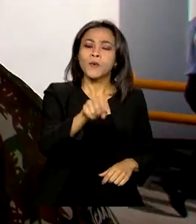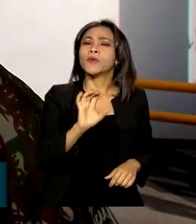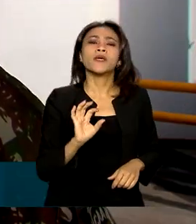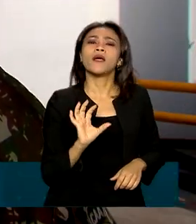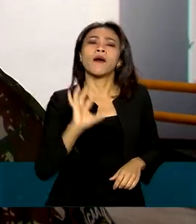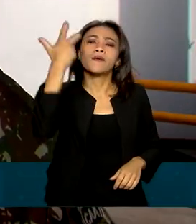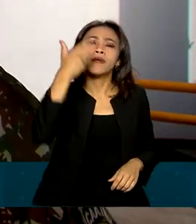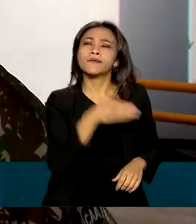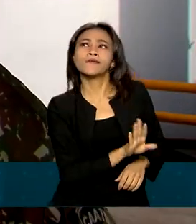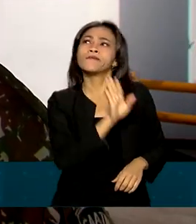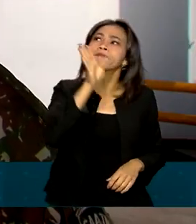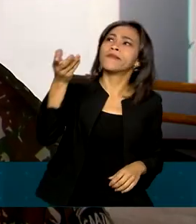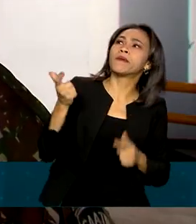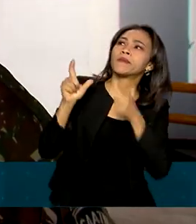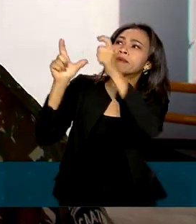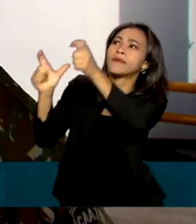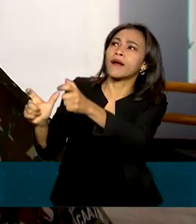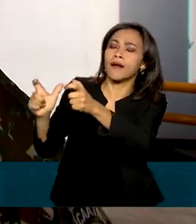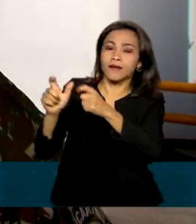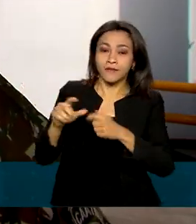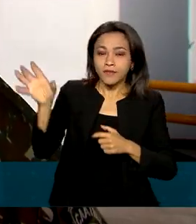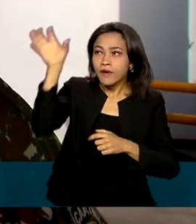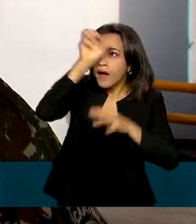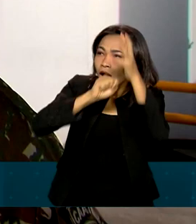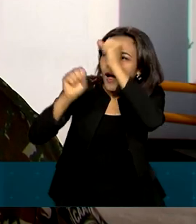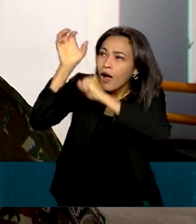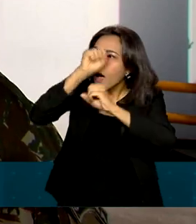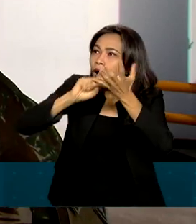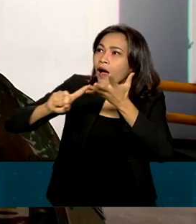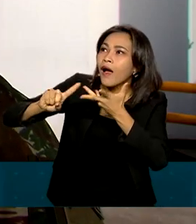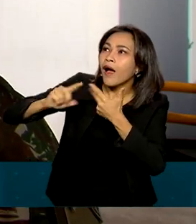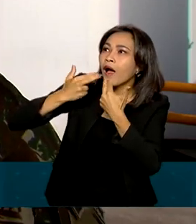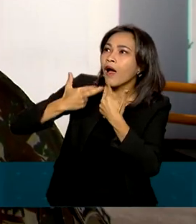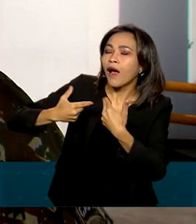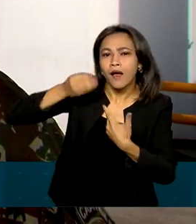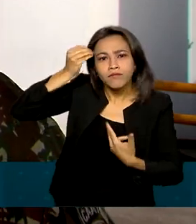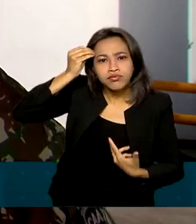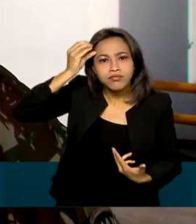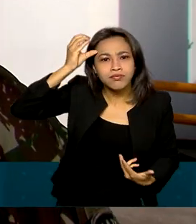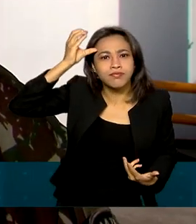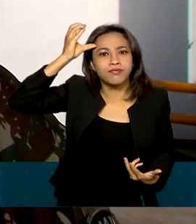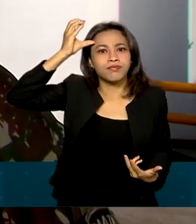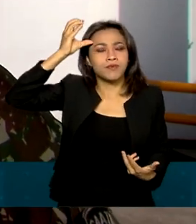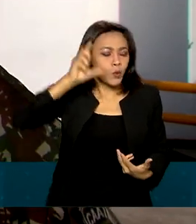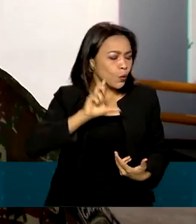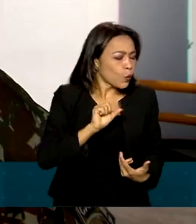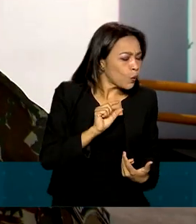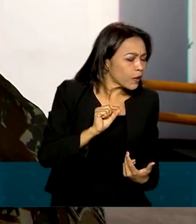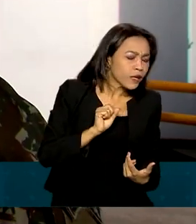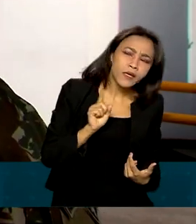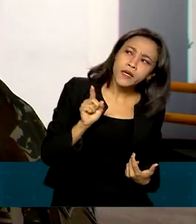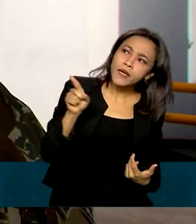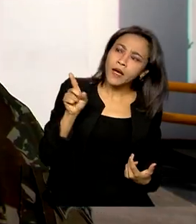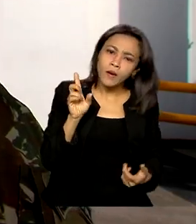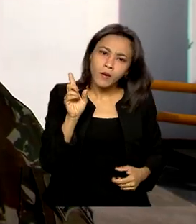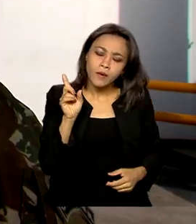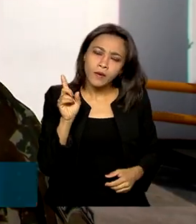vai para um local desse? Você faz uma reciclagem de conhecimentos para ver o que o país,